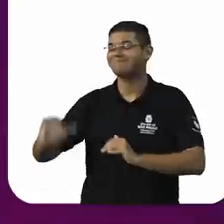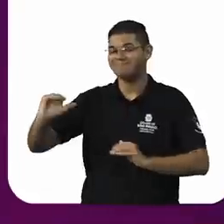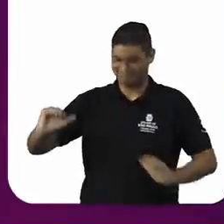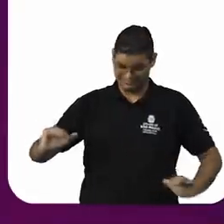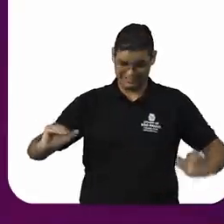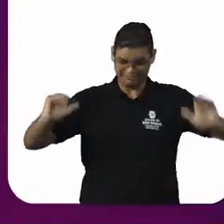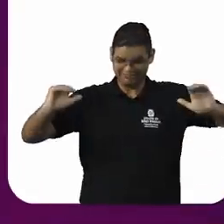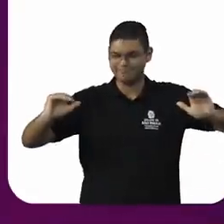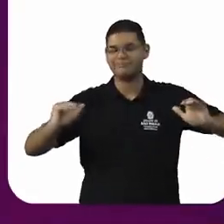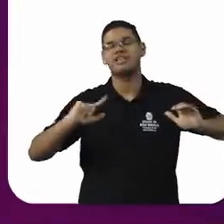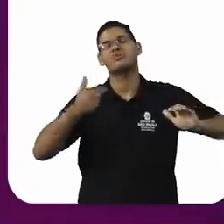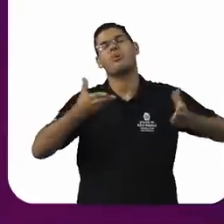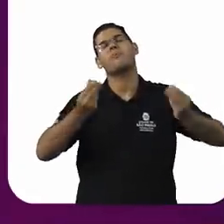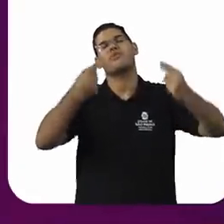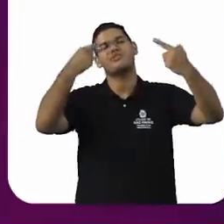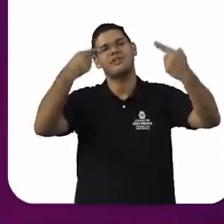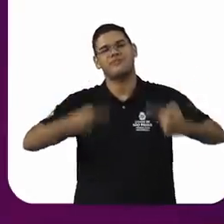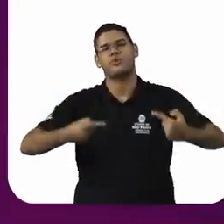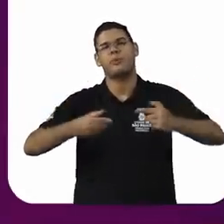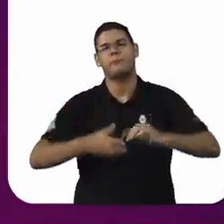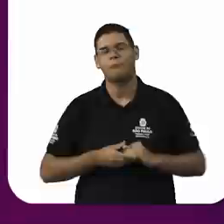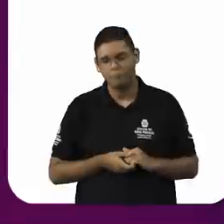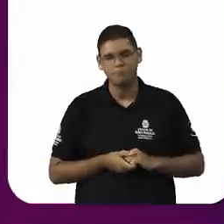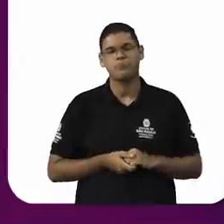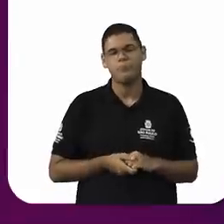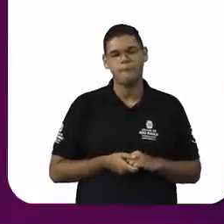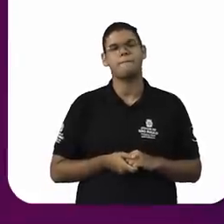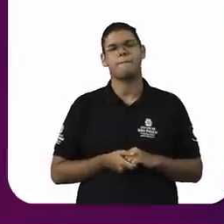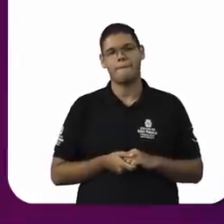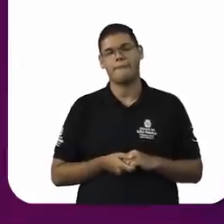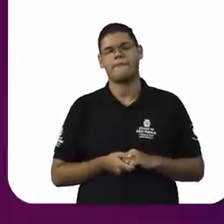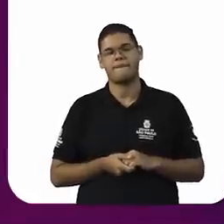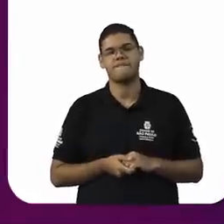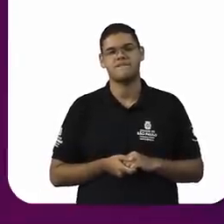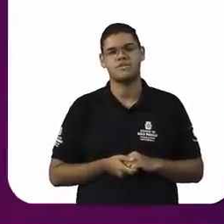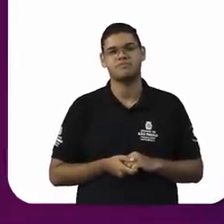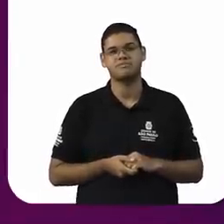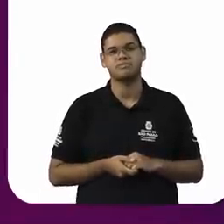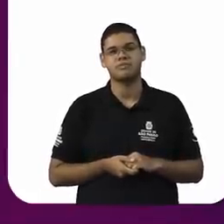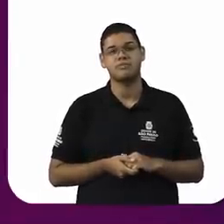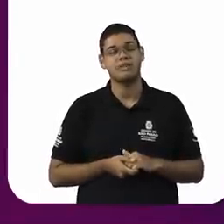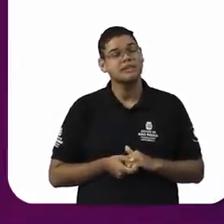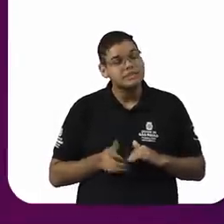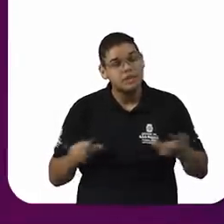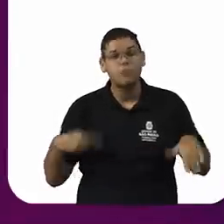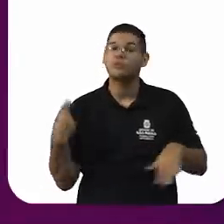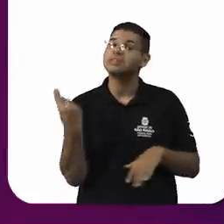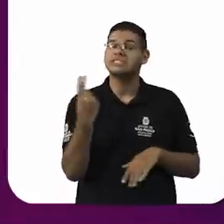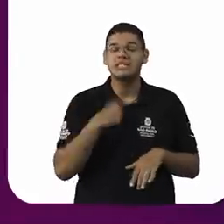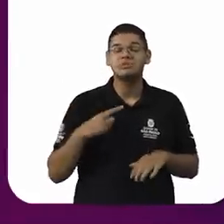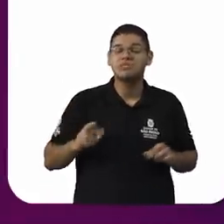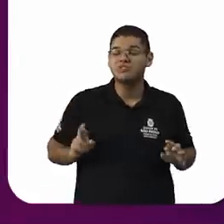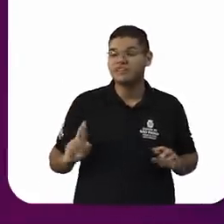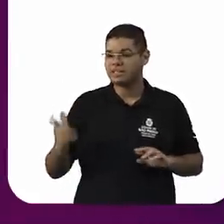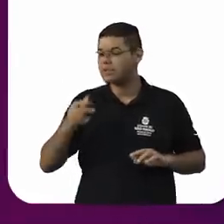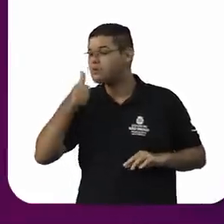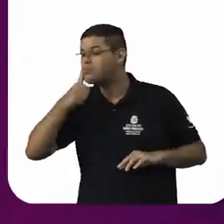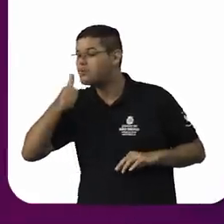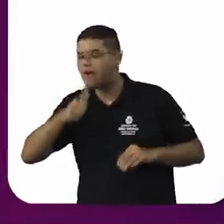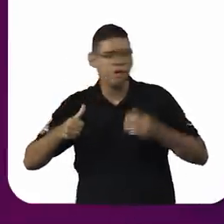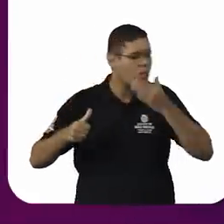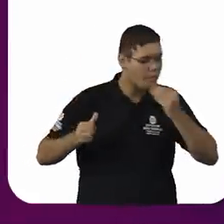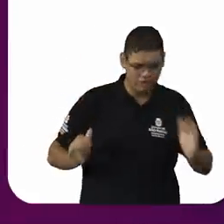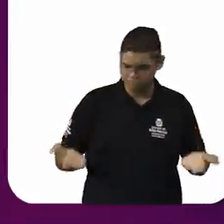sentido, doutora Adriane, nós temos uma diferença muito grande entre mulheres e homens no que diz respeito ao salário.